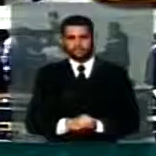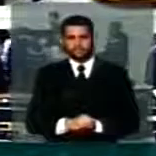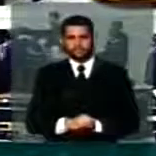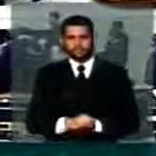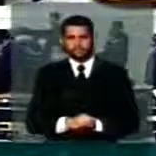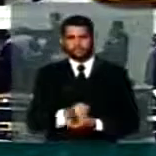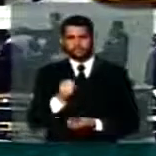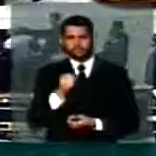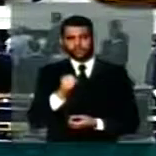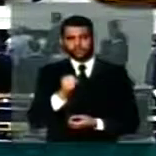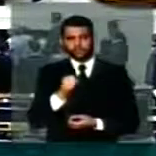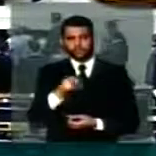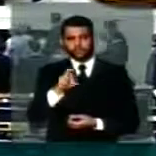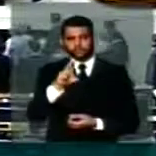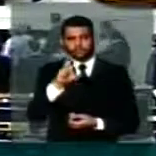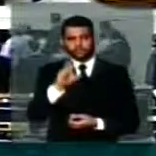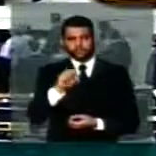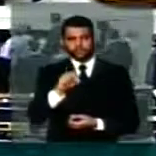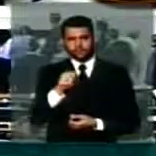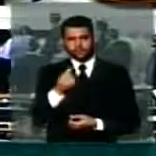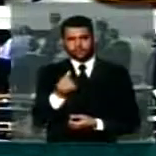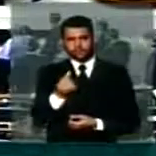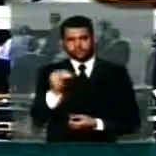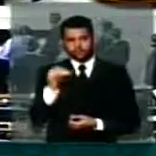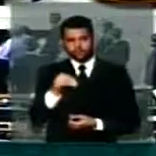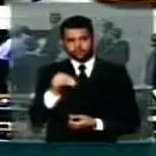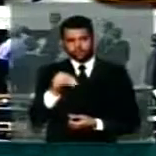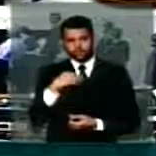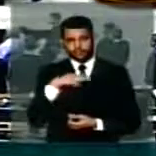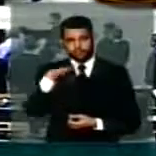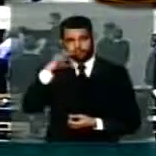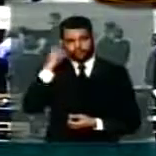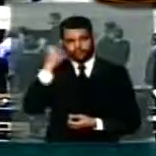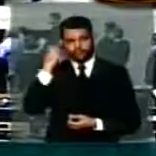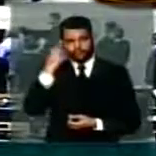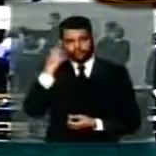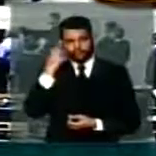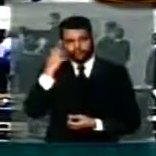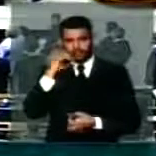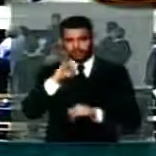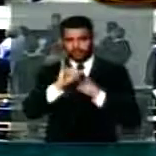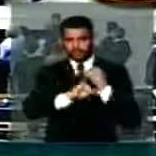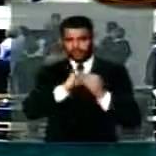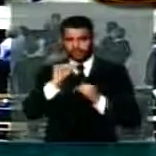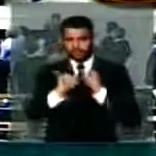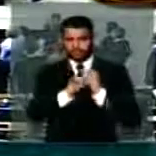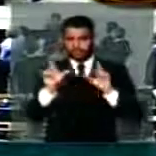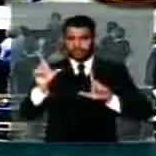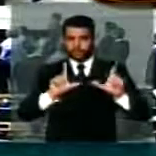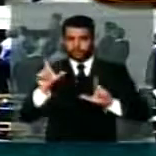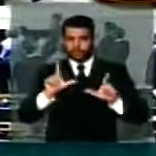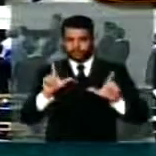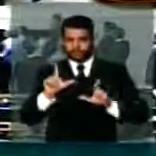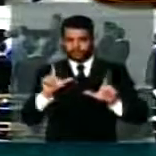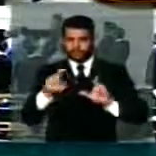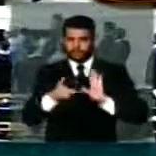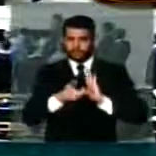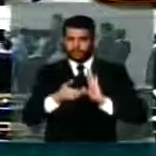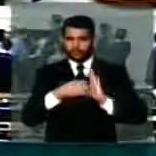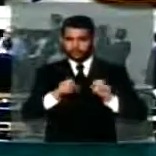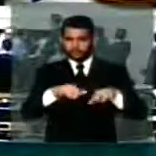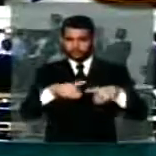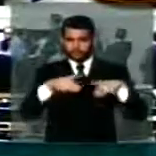8 horas e 56 minutos, você ouve pela Rádio Câmara, pela internet, aqui pela TV Câmara, esta